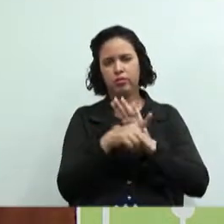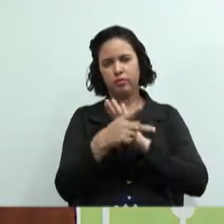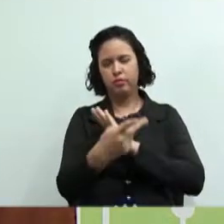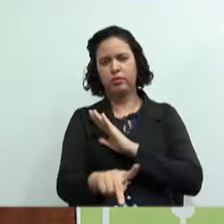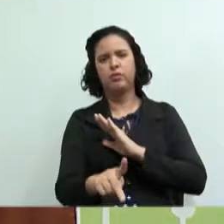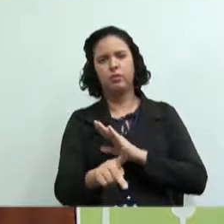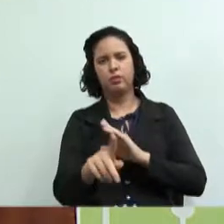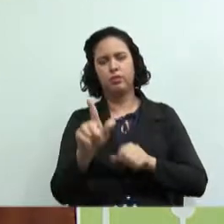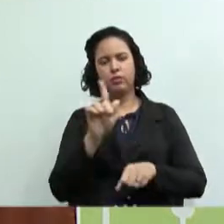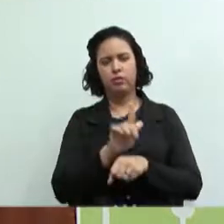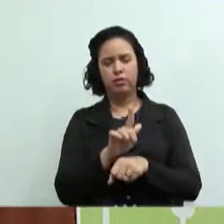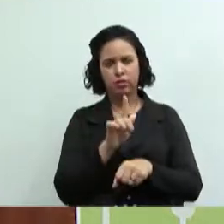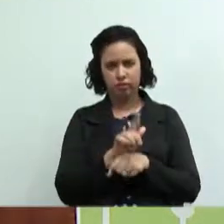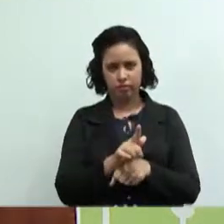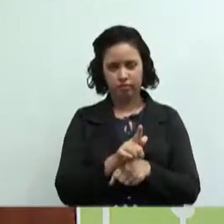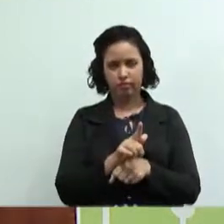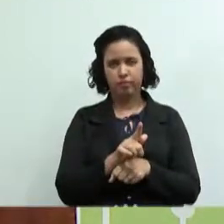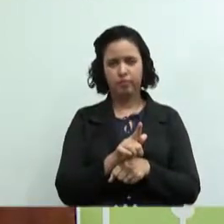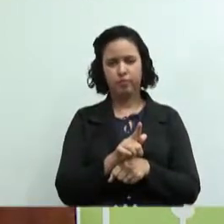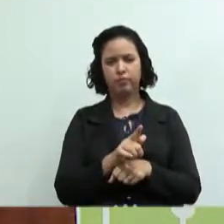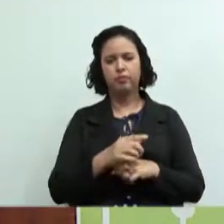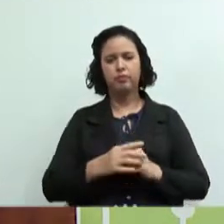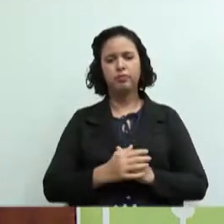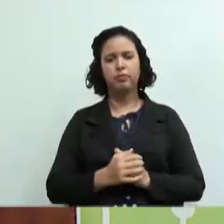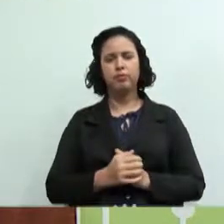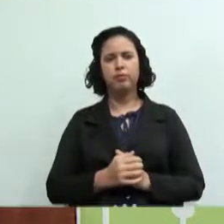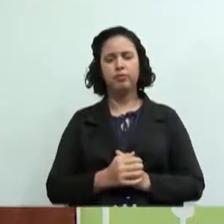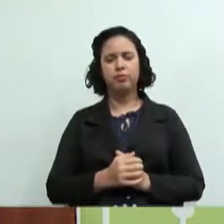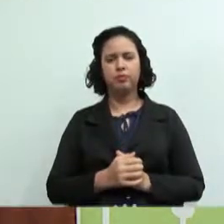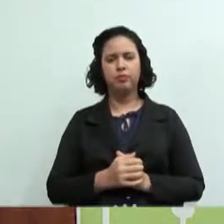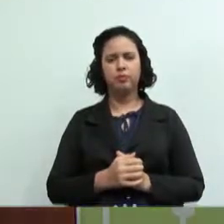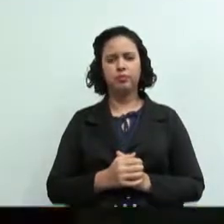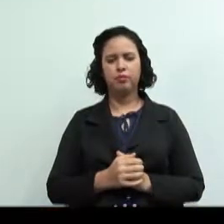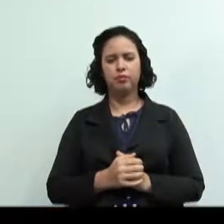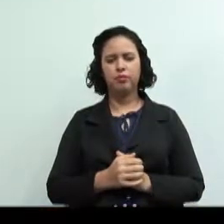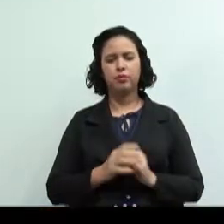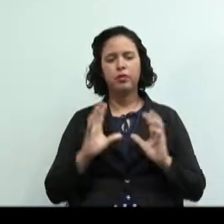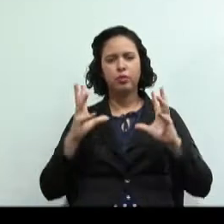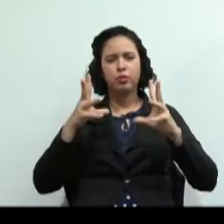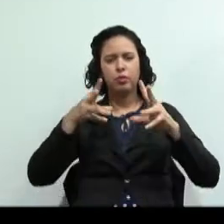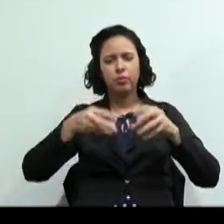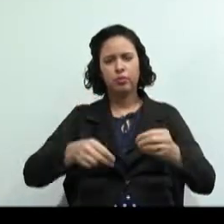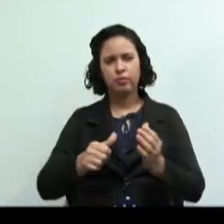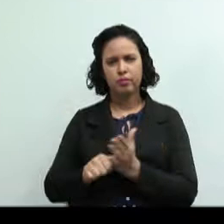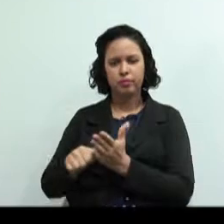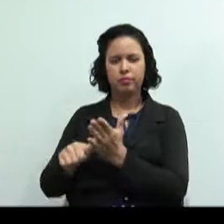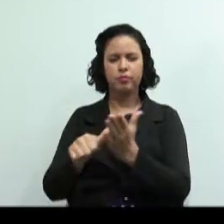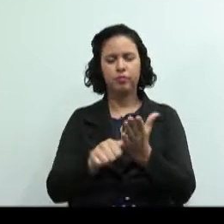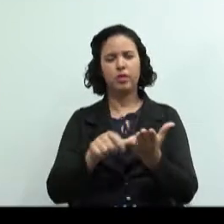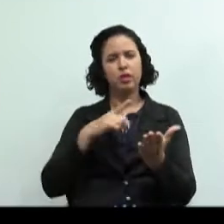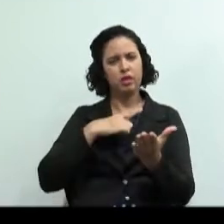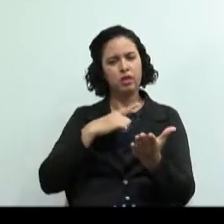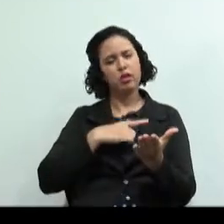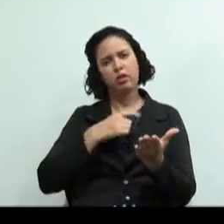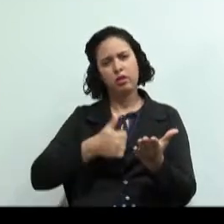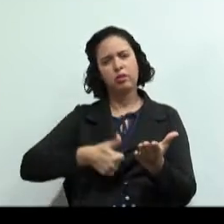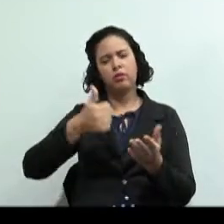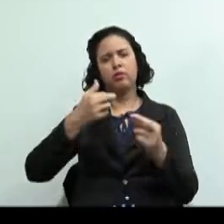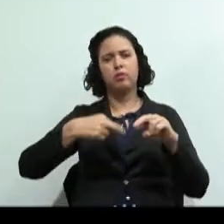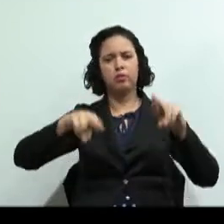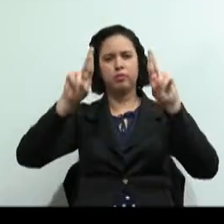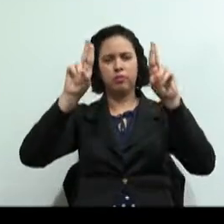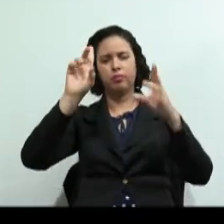fazem a gestão da firma coletivamente. Todos os associados têm o mesmo poder de decisão,